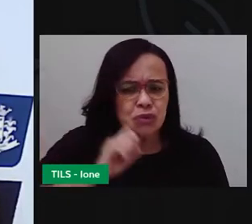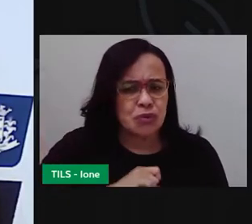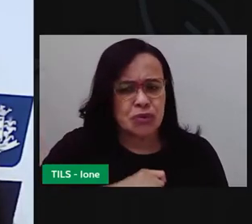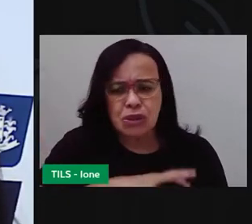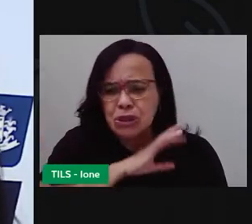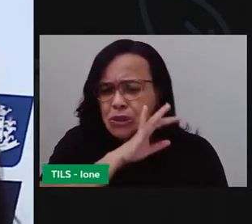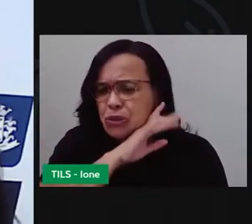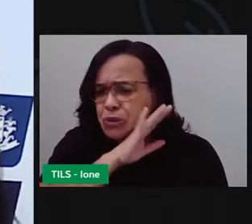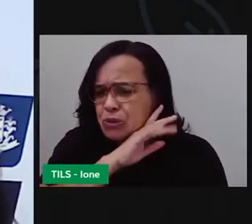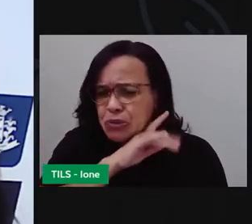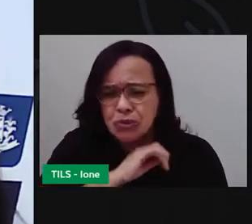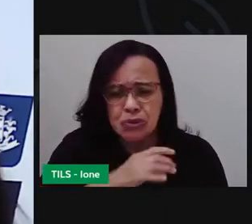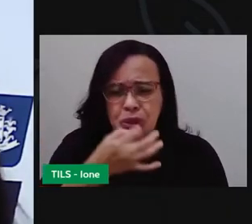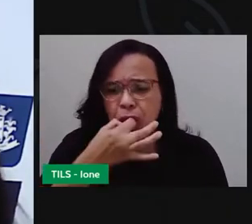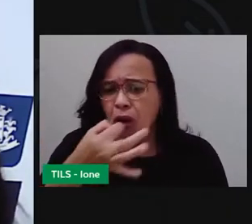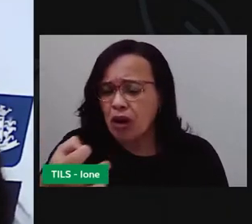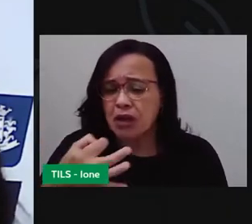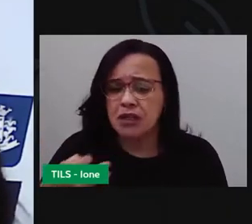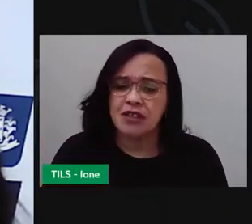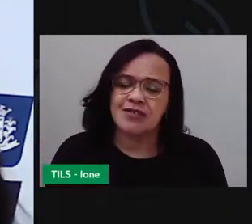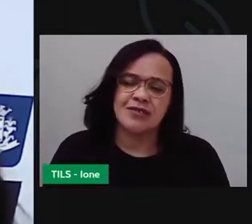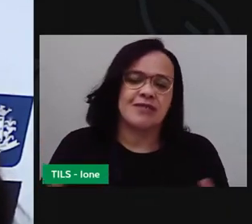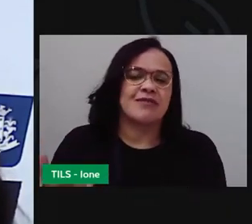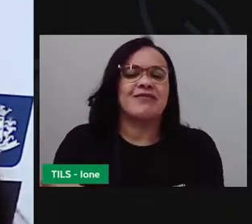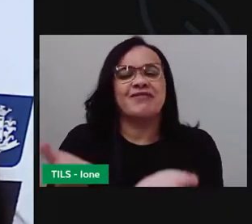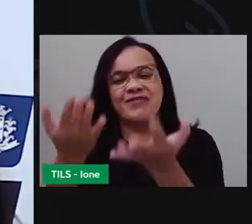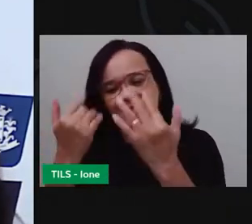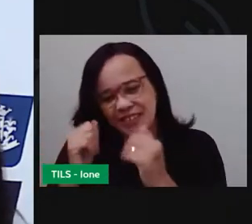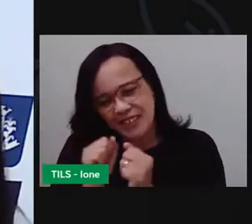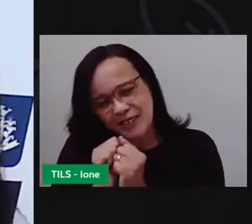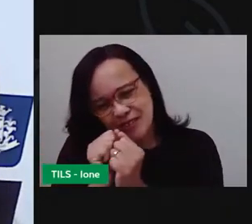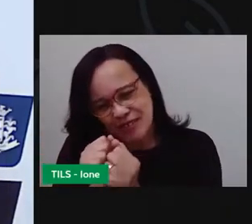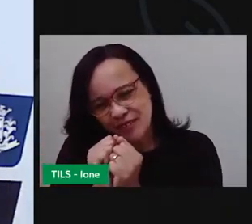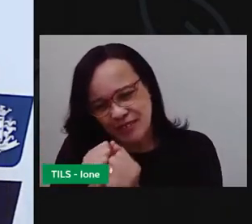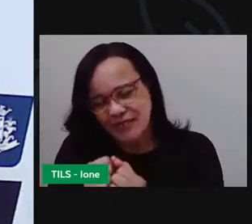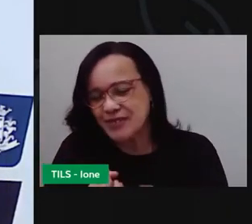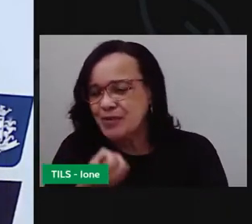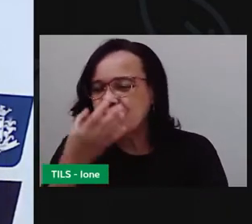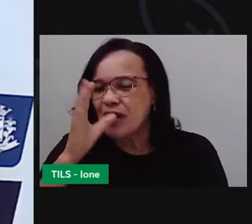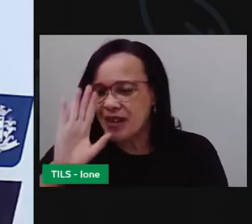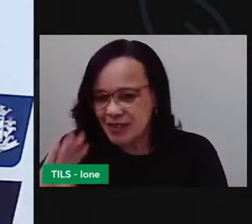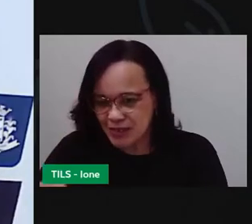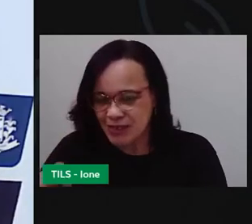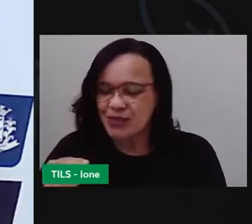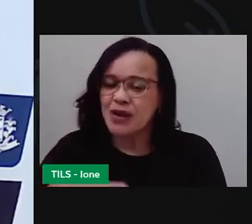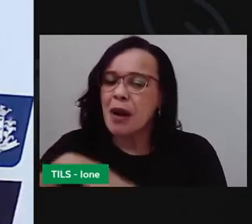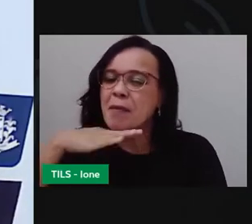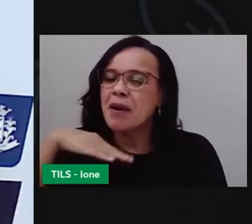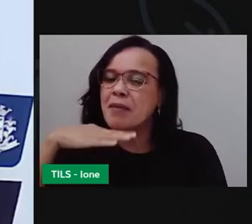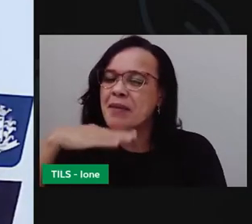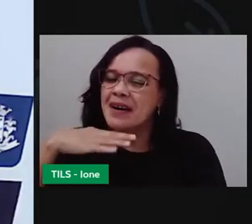Vem comigo. Vou levá-lo para a cama. Deu boa noite a todos, diz a mamãe.